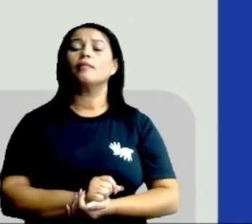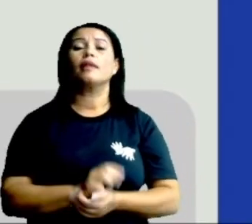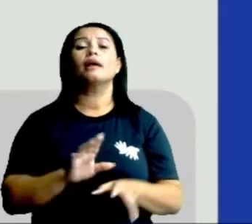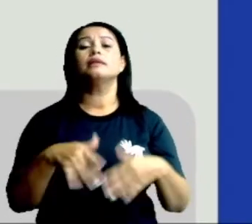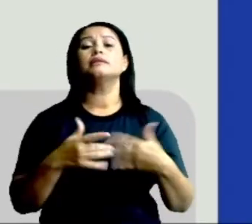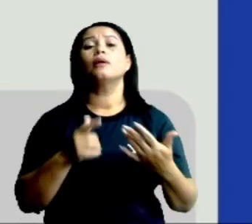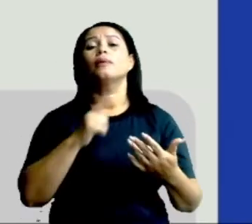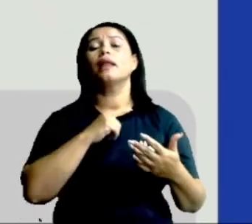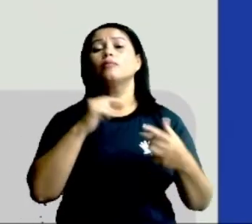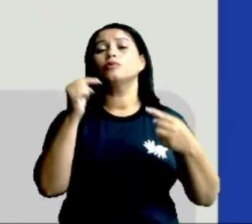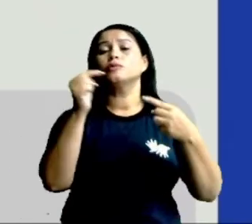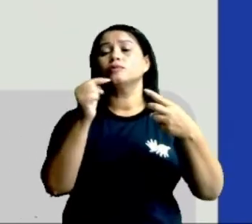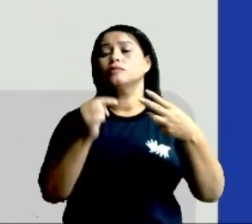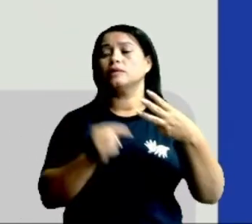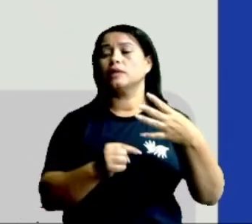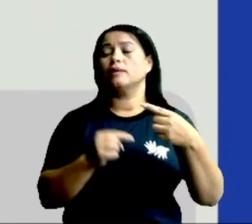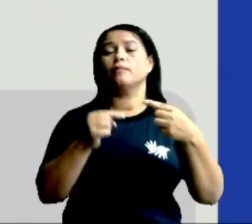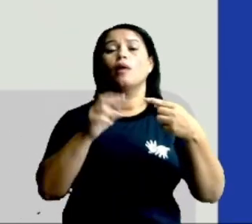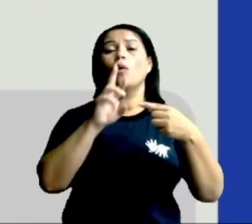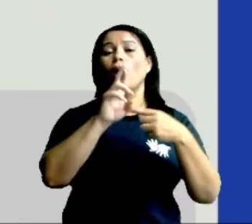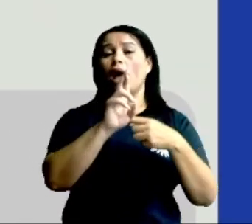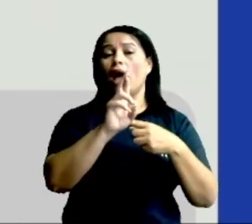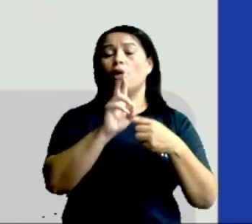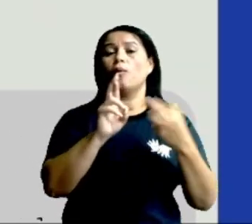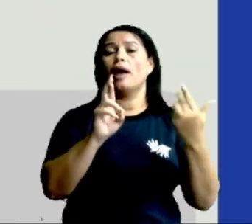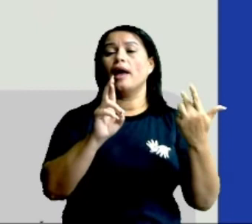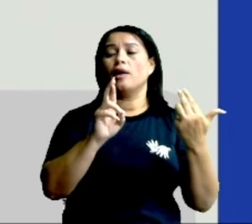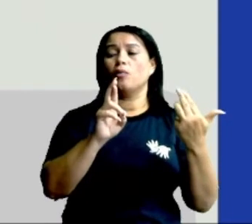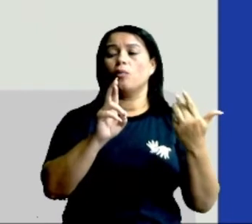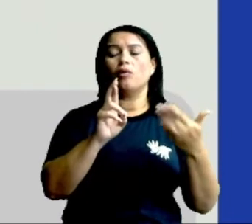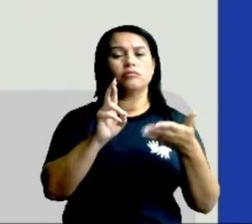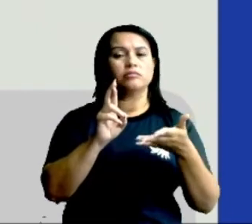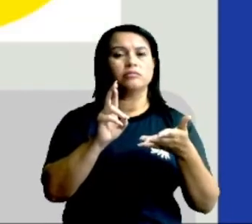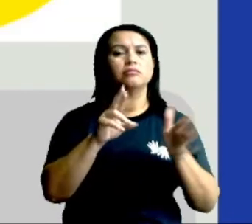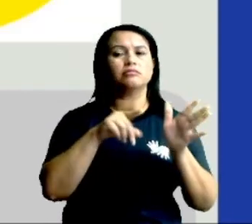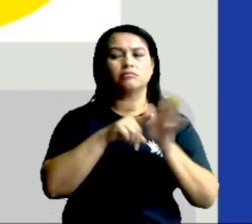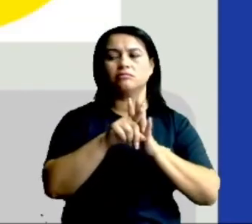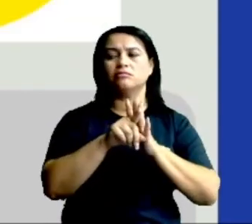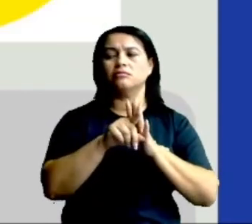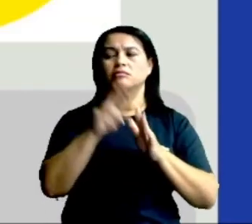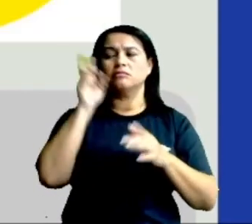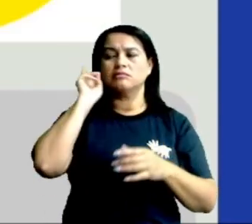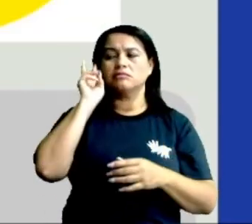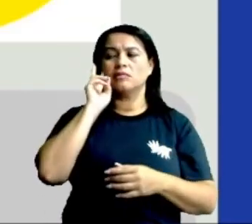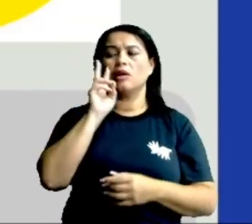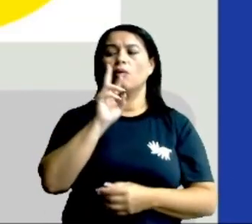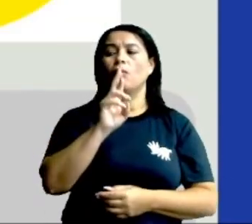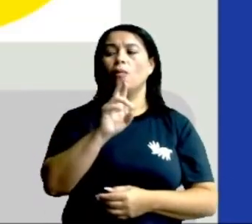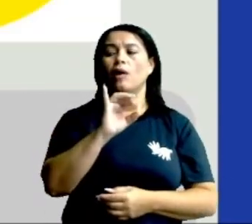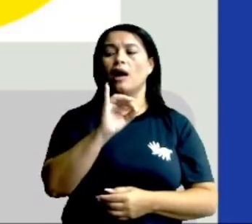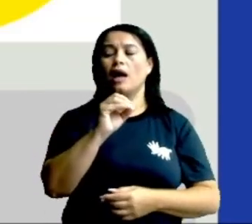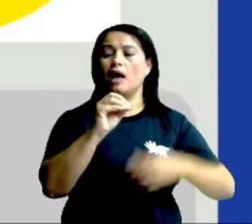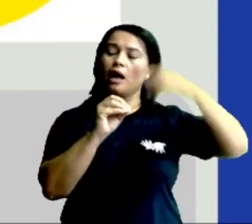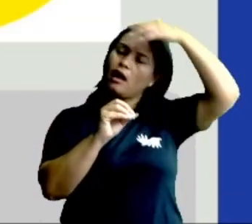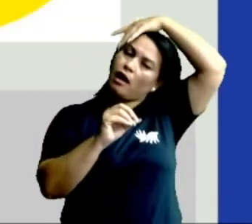Então aqui na solução nós temos o quê? O raio. O raio já foi dado lá na questão. Lembra? Aqui ó.